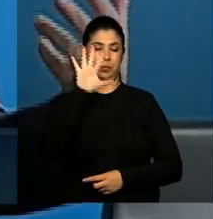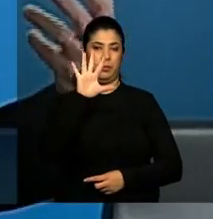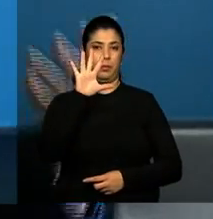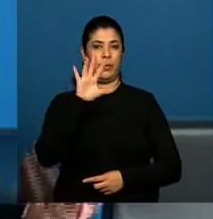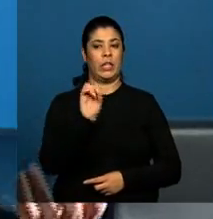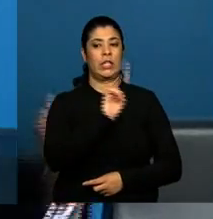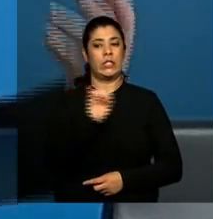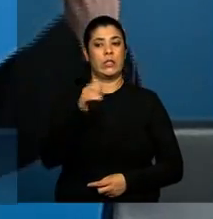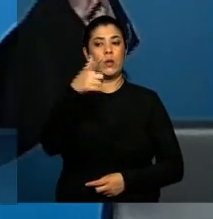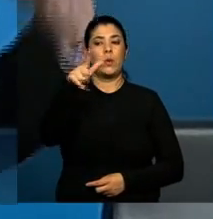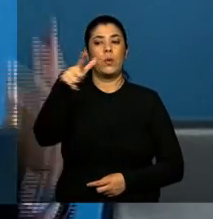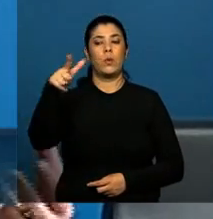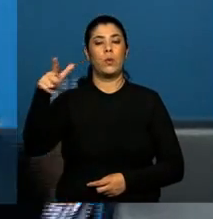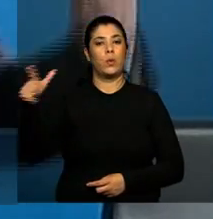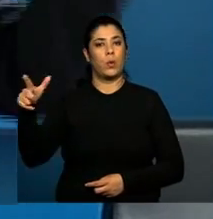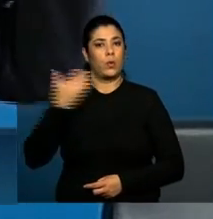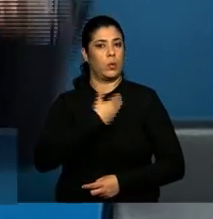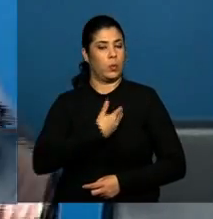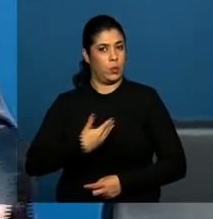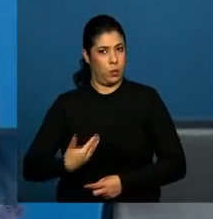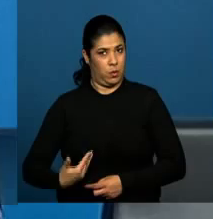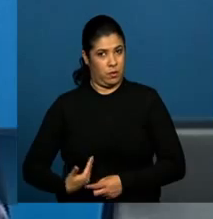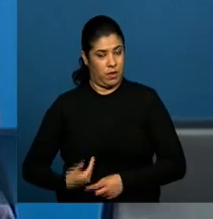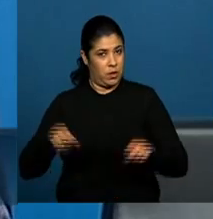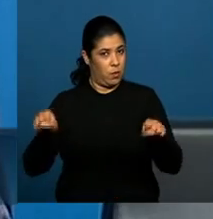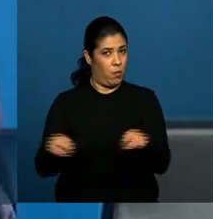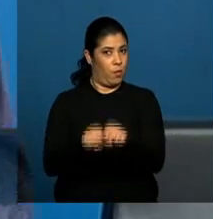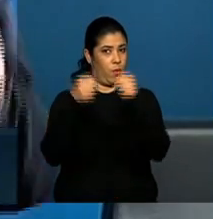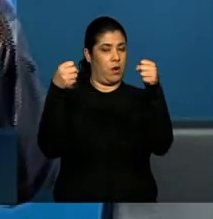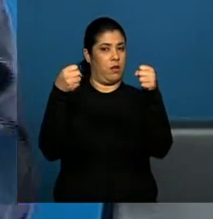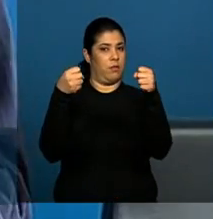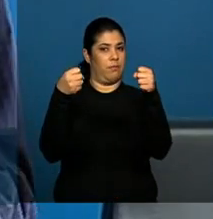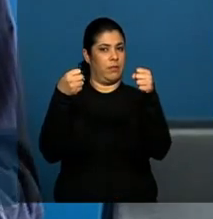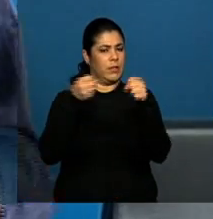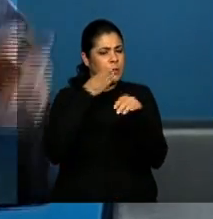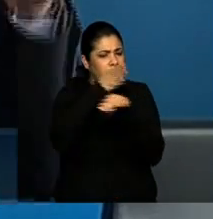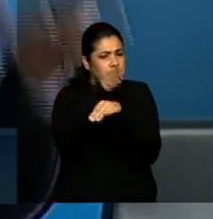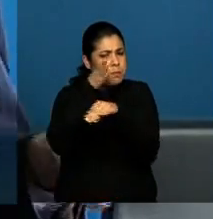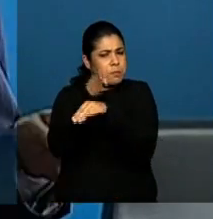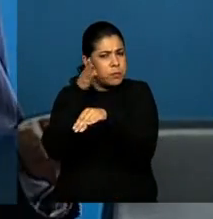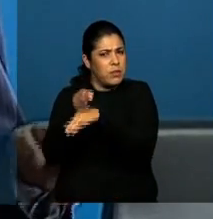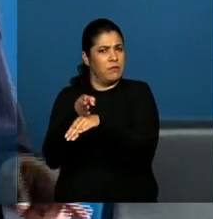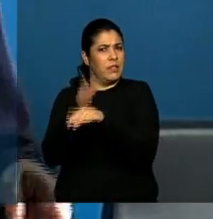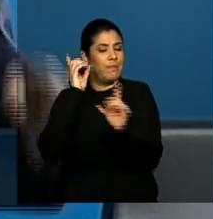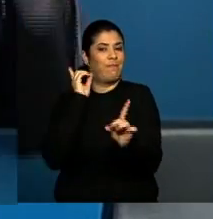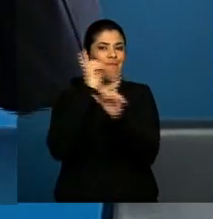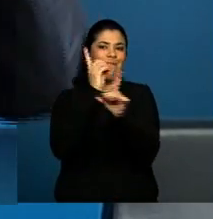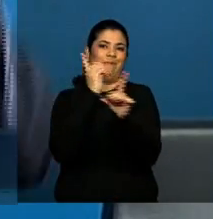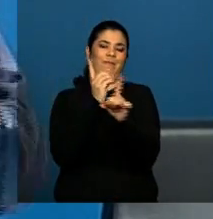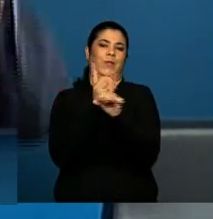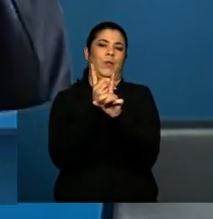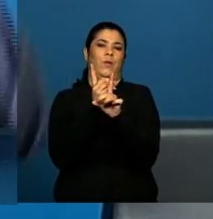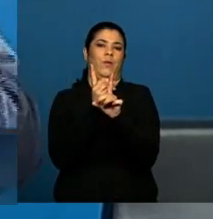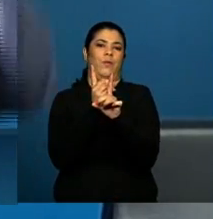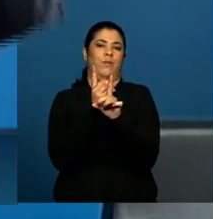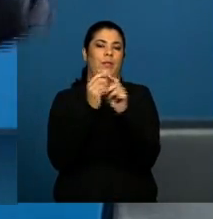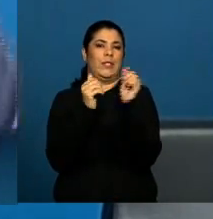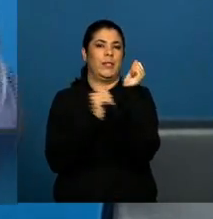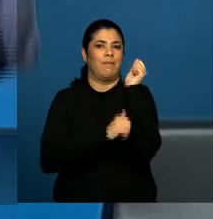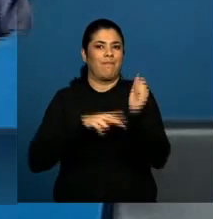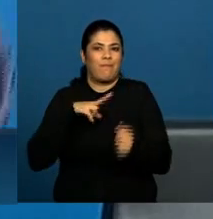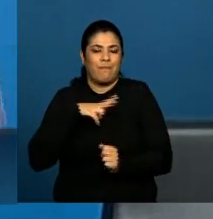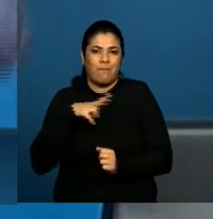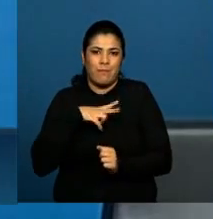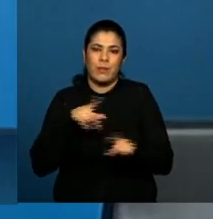quando outros Estados rompem e quebram os segredos de outros Estados, na verdade, também estão